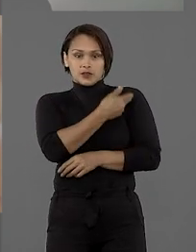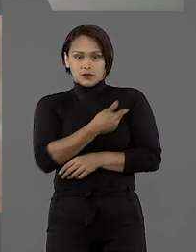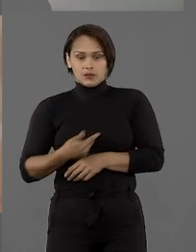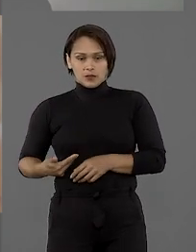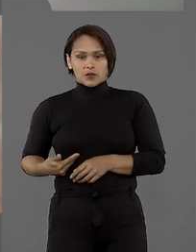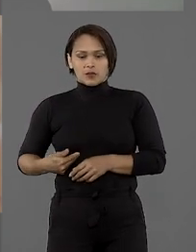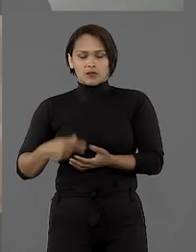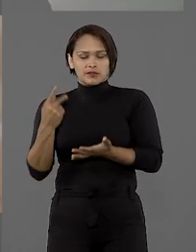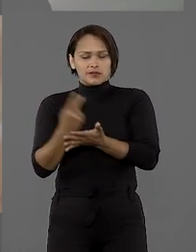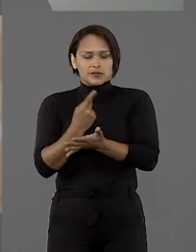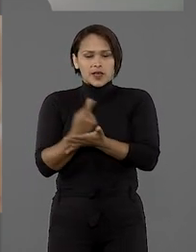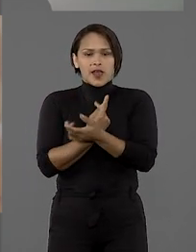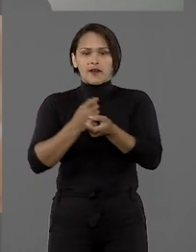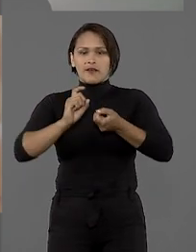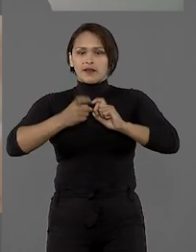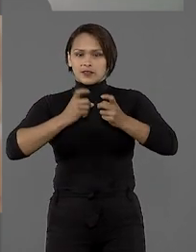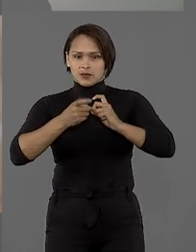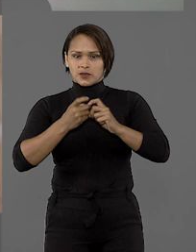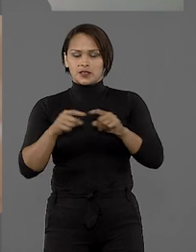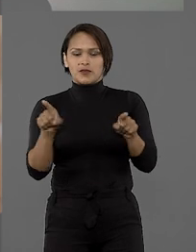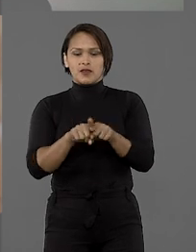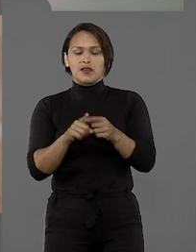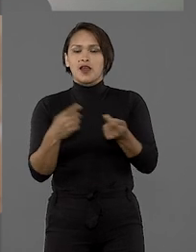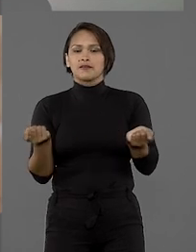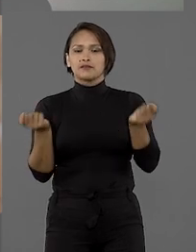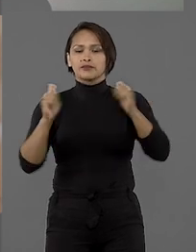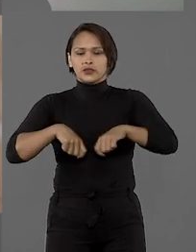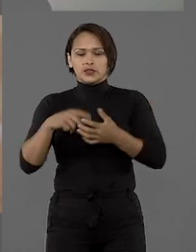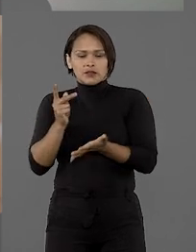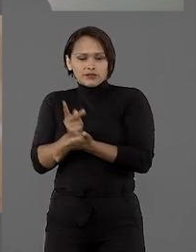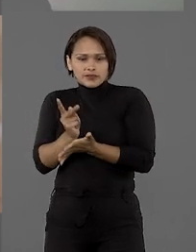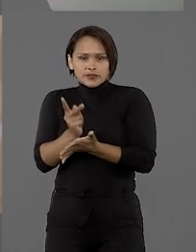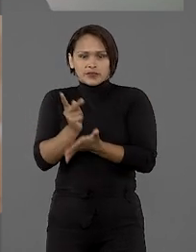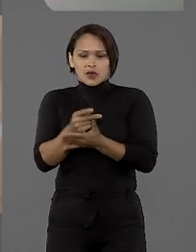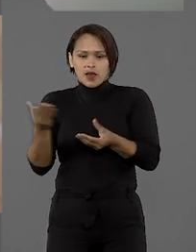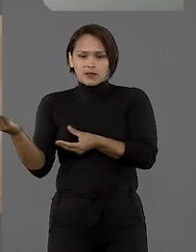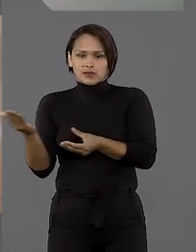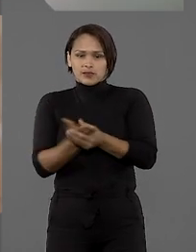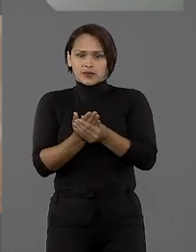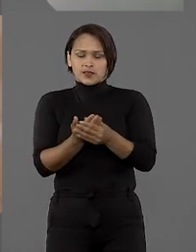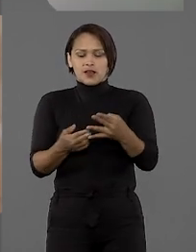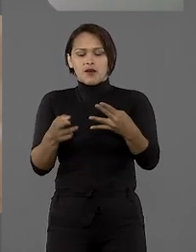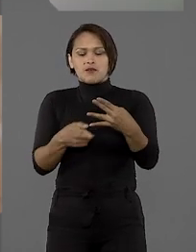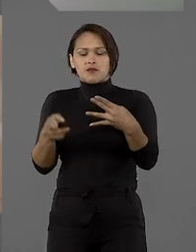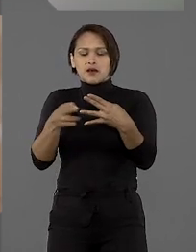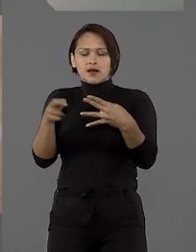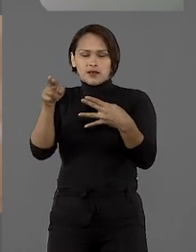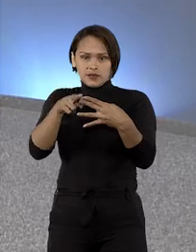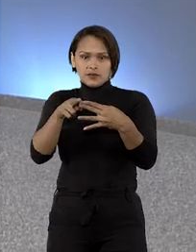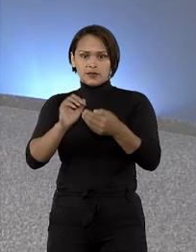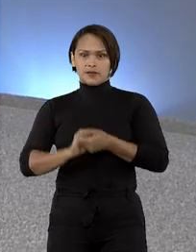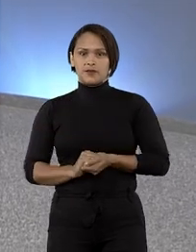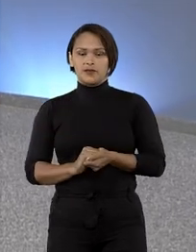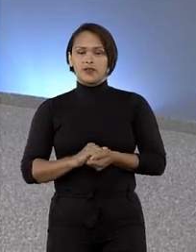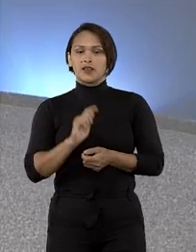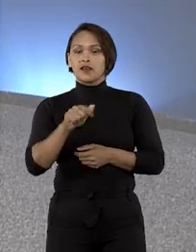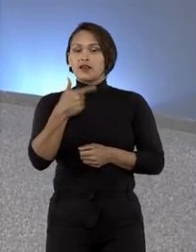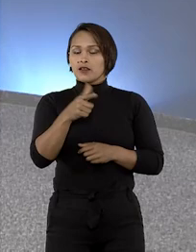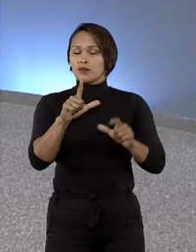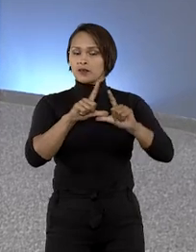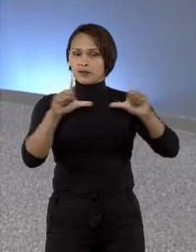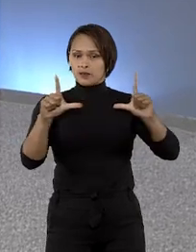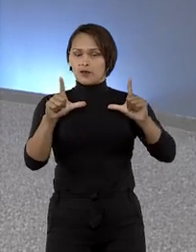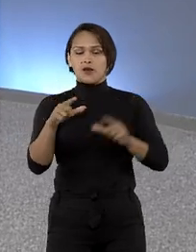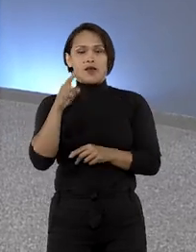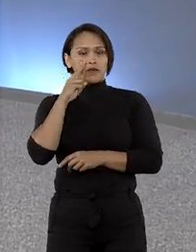para fins de improbidade administrativa e permite o prosseguimento da ação nas instâncias ordinárias. E no próximo